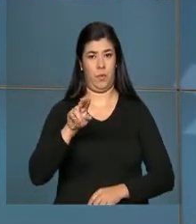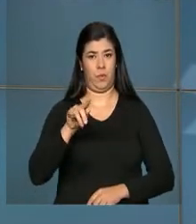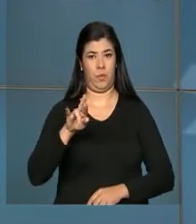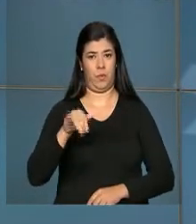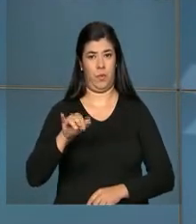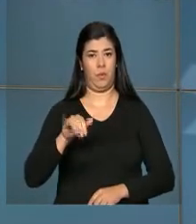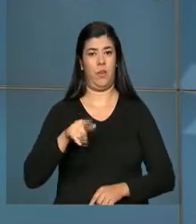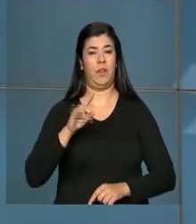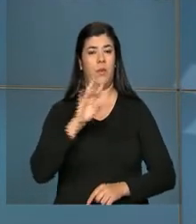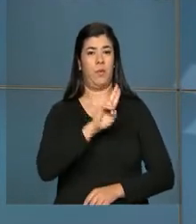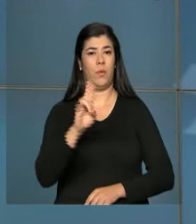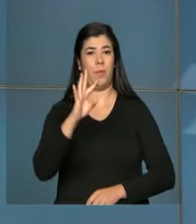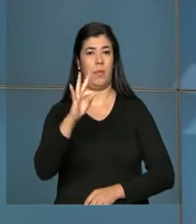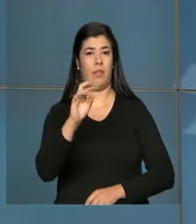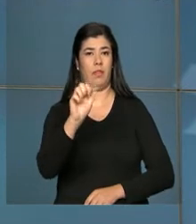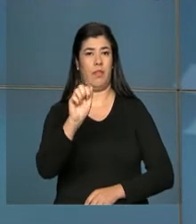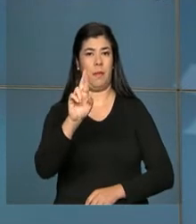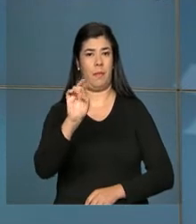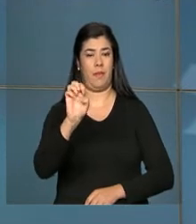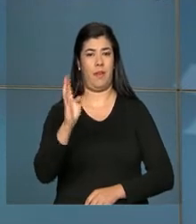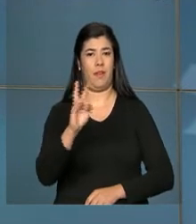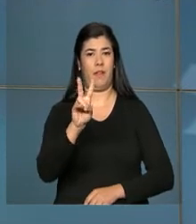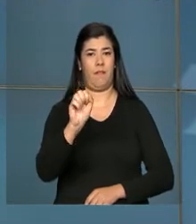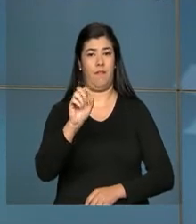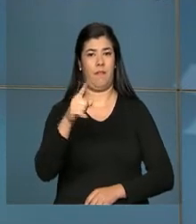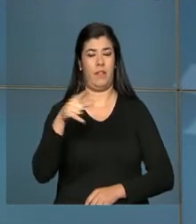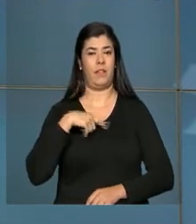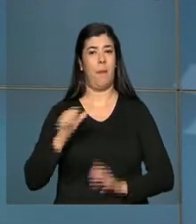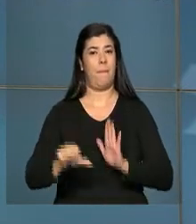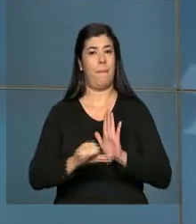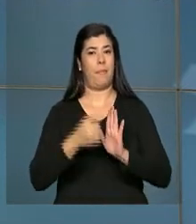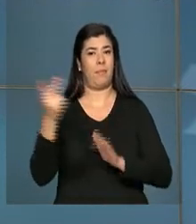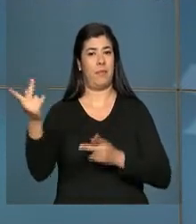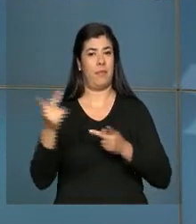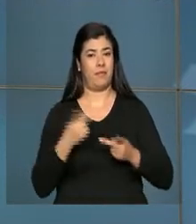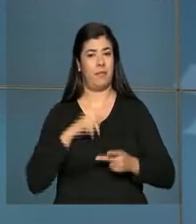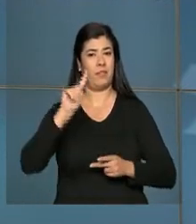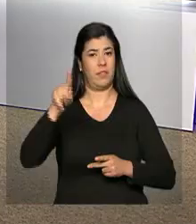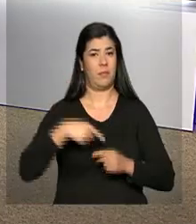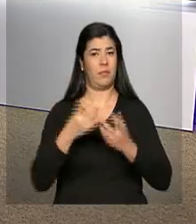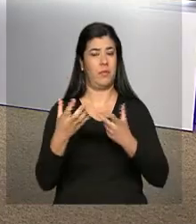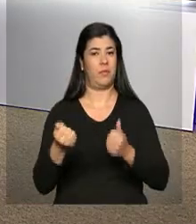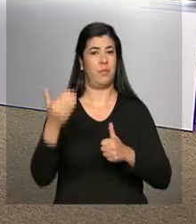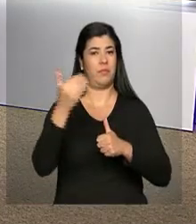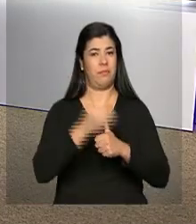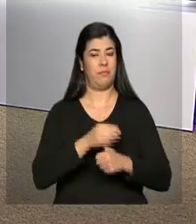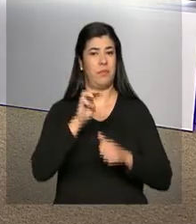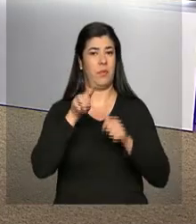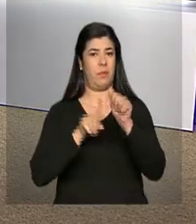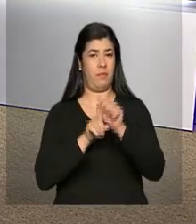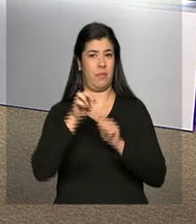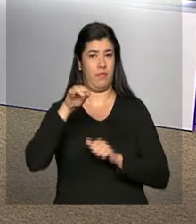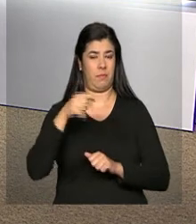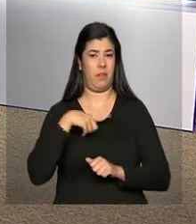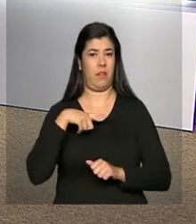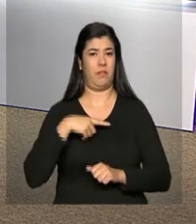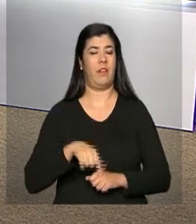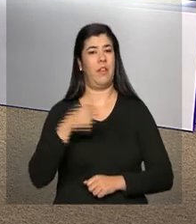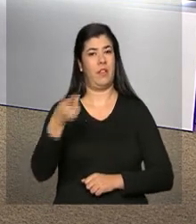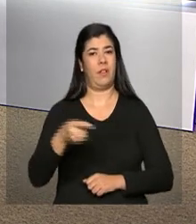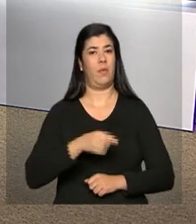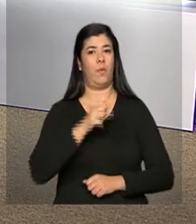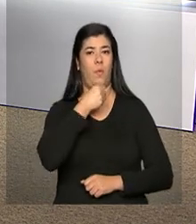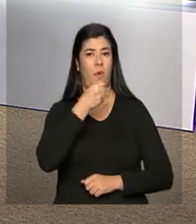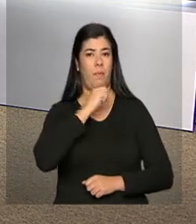Essa será a primeira visita de estado dele ao Brasil após tomar posse em março deste ano. O repórter João Pedro Neto está no